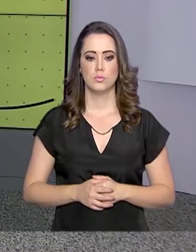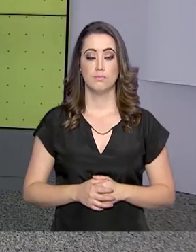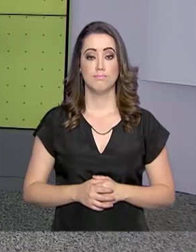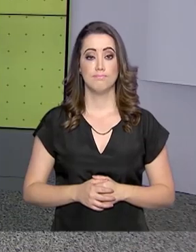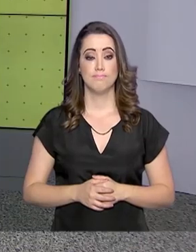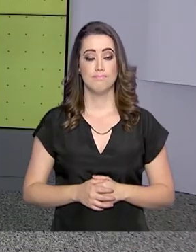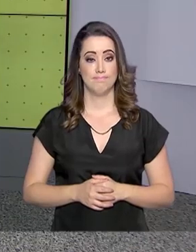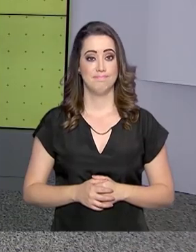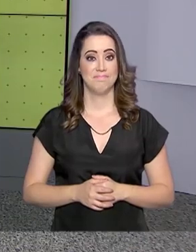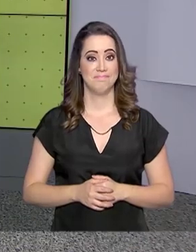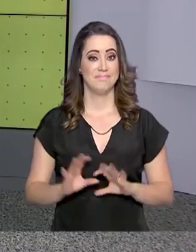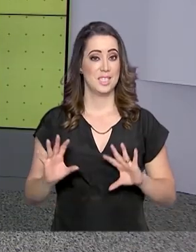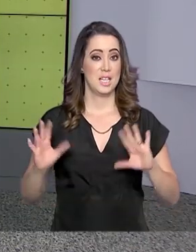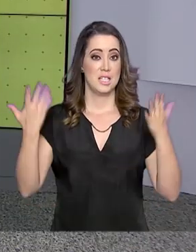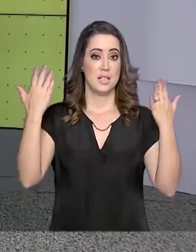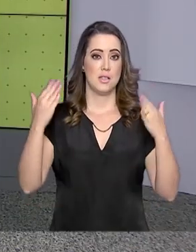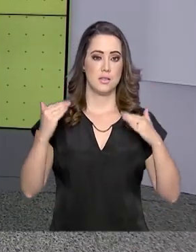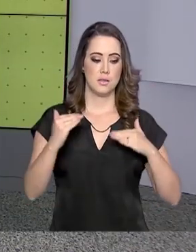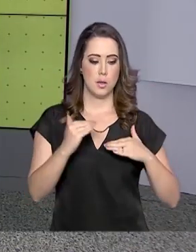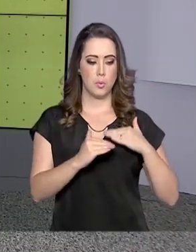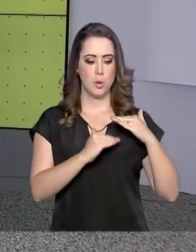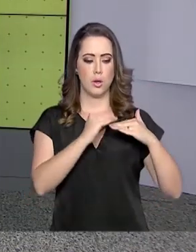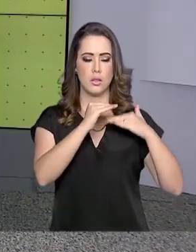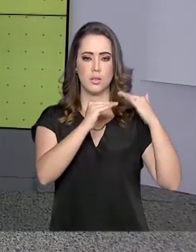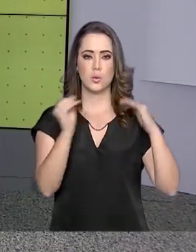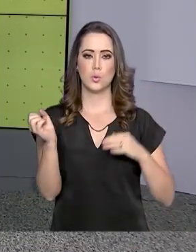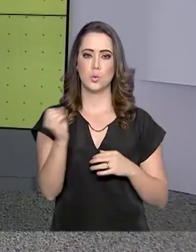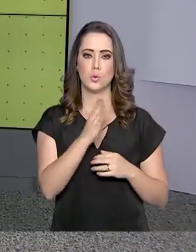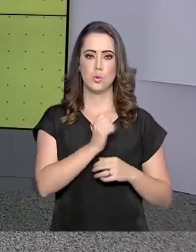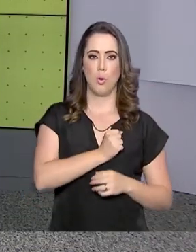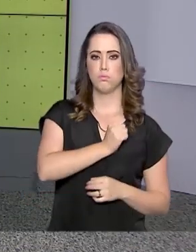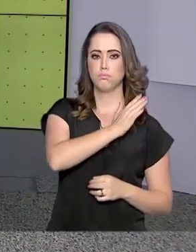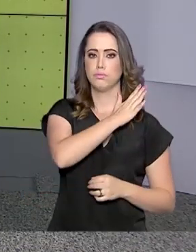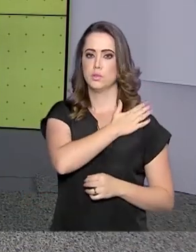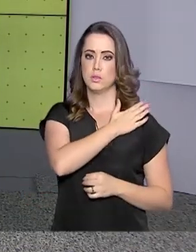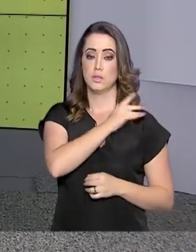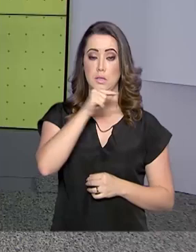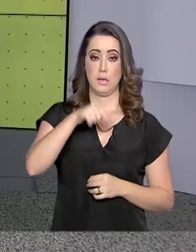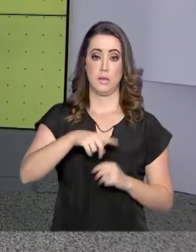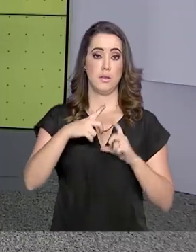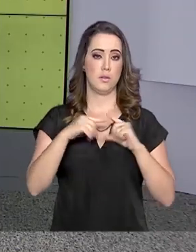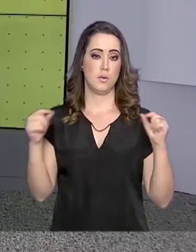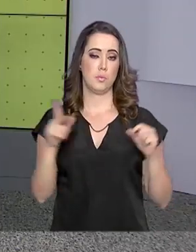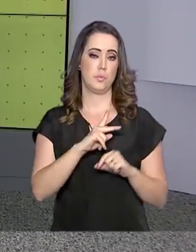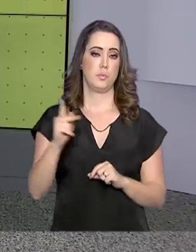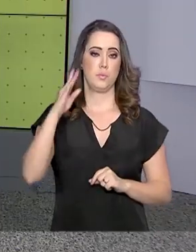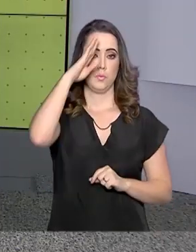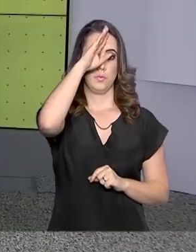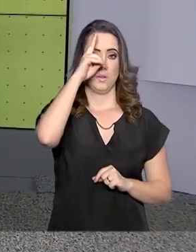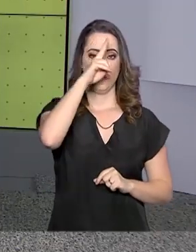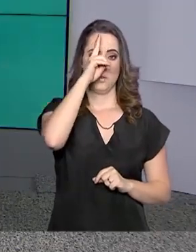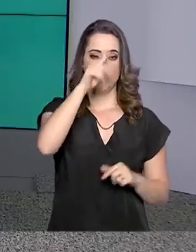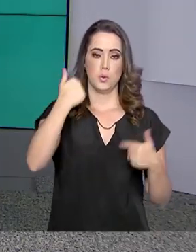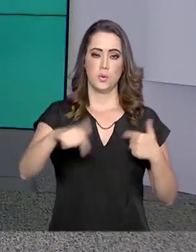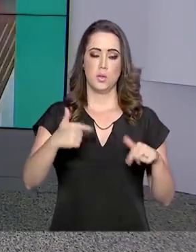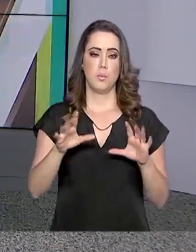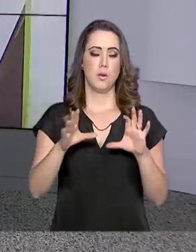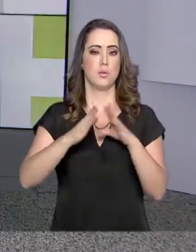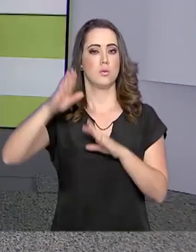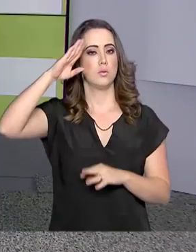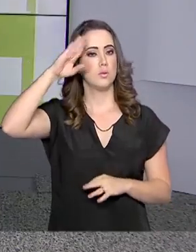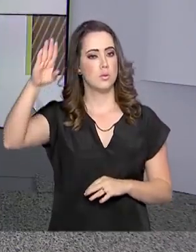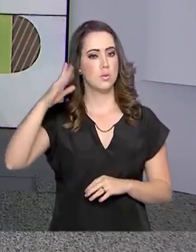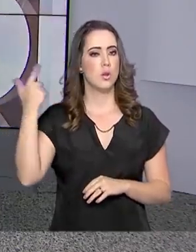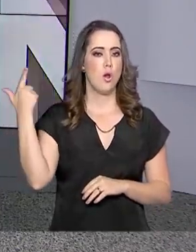E na cerimônia de promoção dos novos oficiais generais em Brasília, o presidente Jair Bolsonaro lembrou o papel dos militares